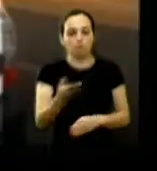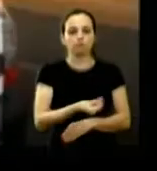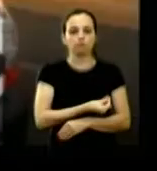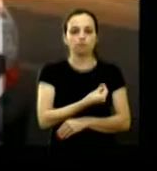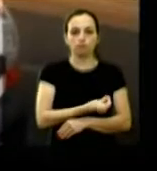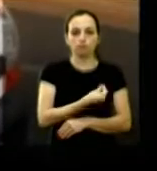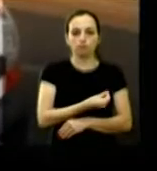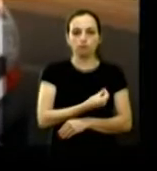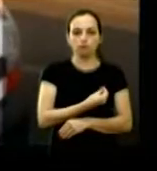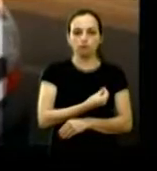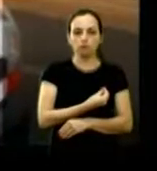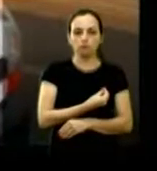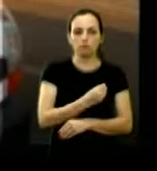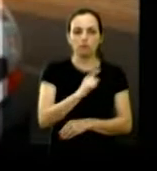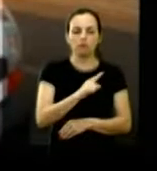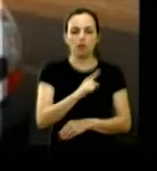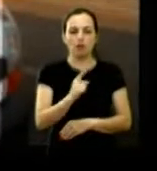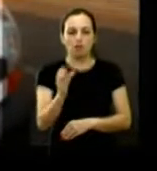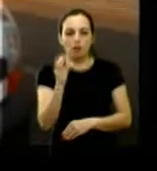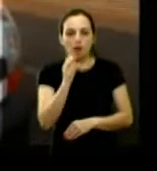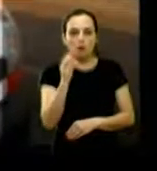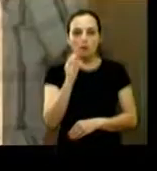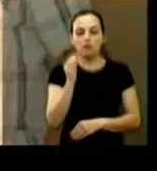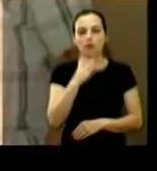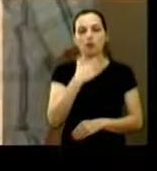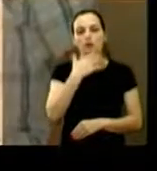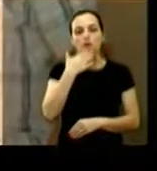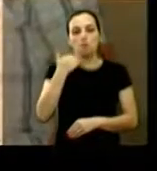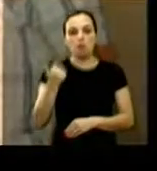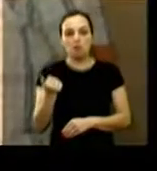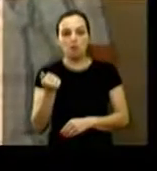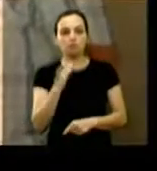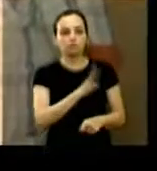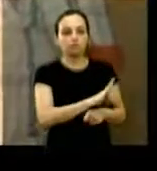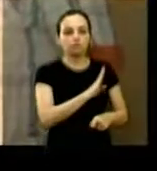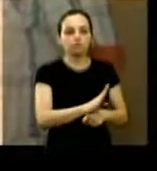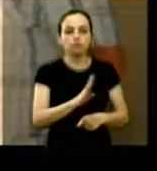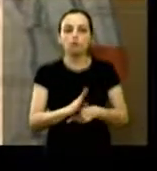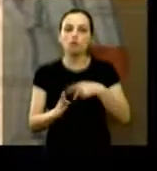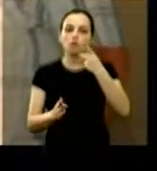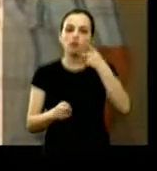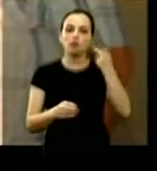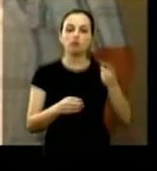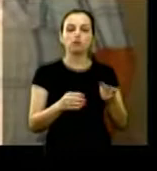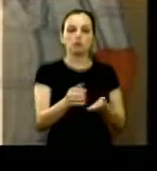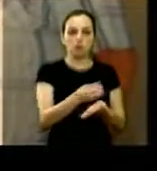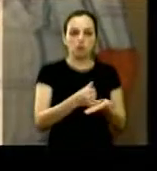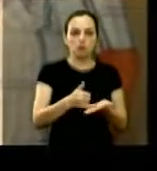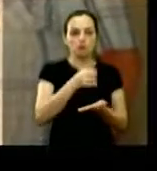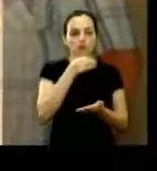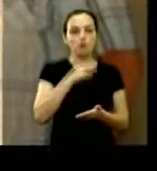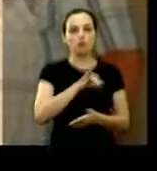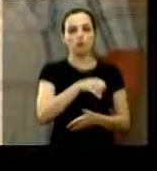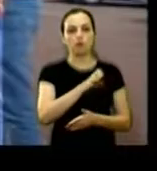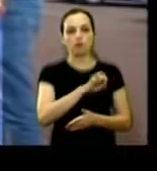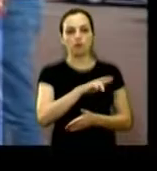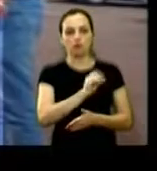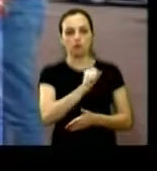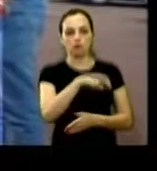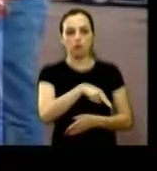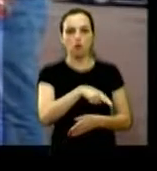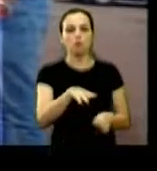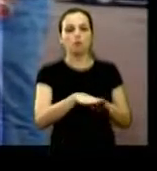tendo em vista a agilidade e melhores condições no atendimento os vereadores farmacêuticos Jefferson e Achuda e Jair